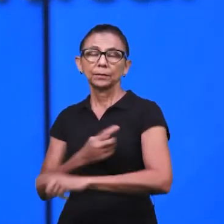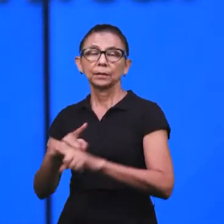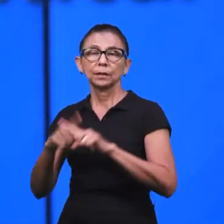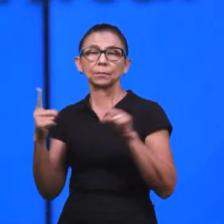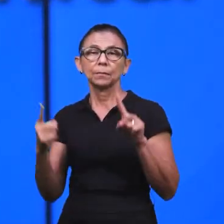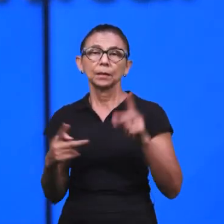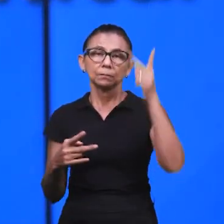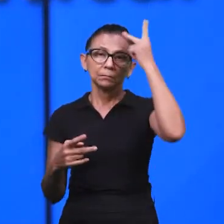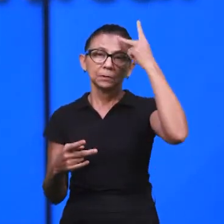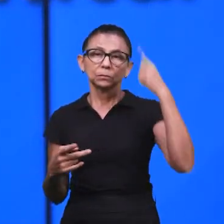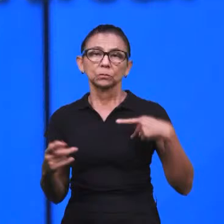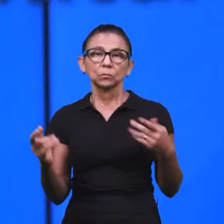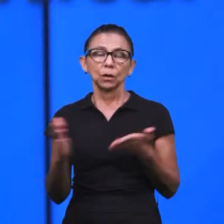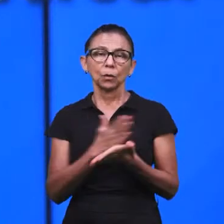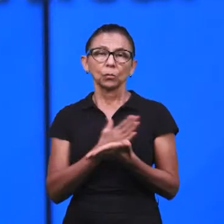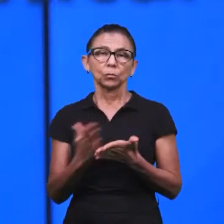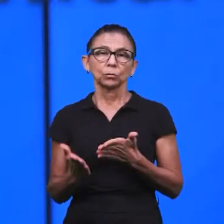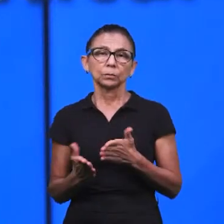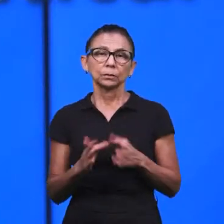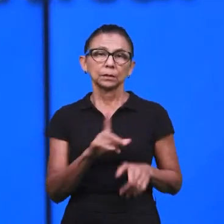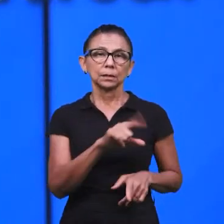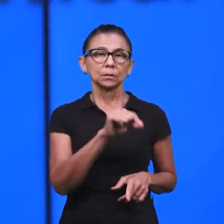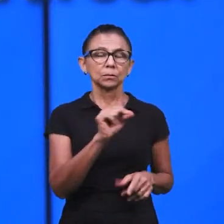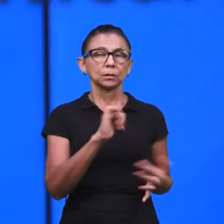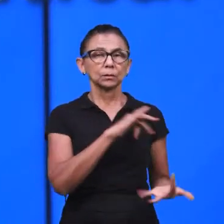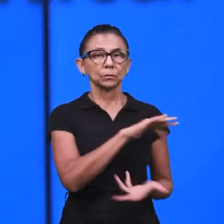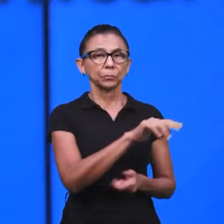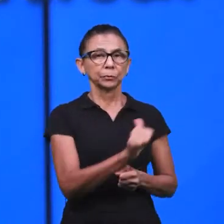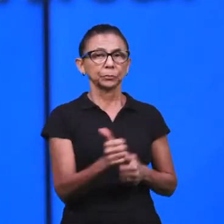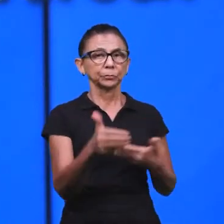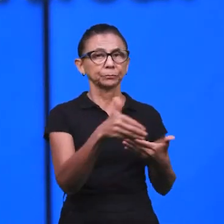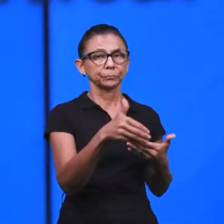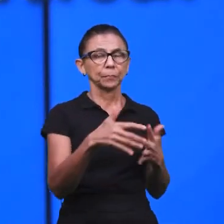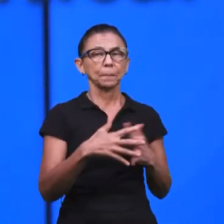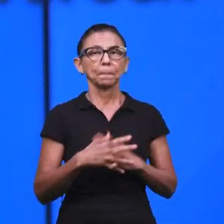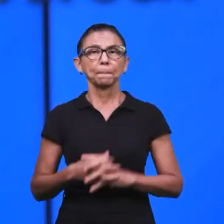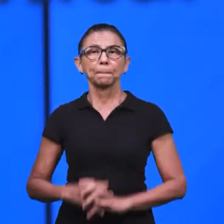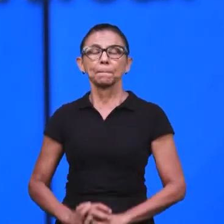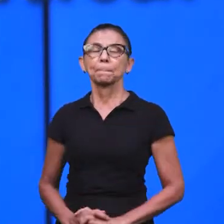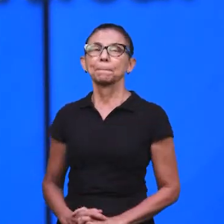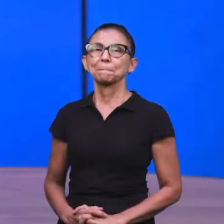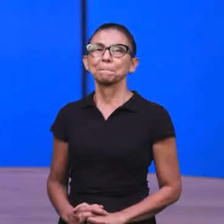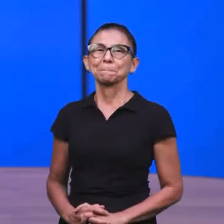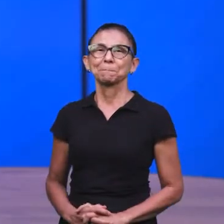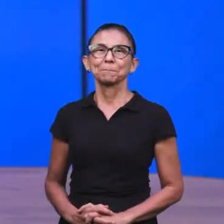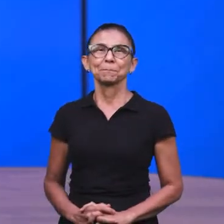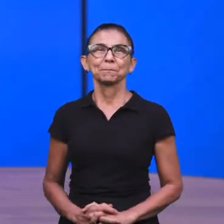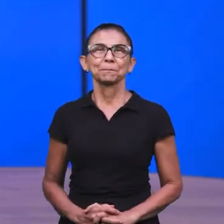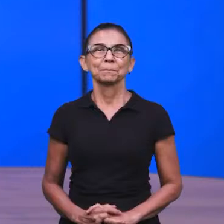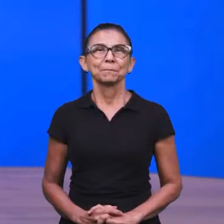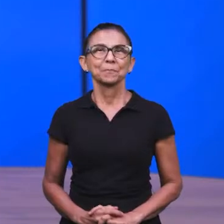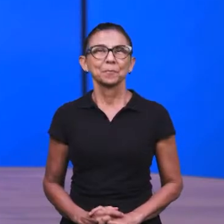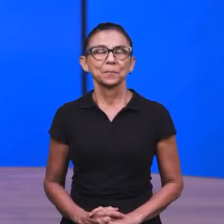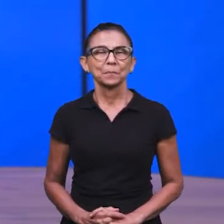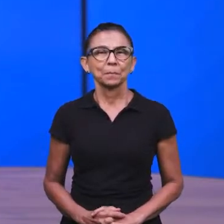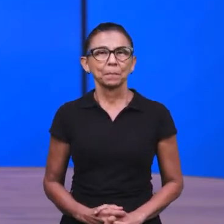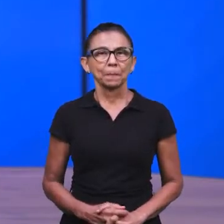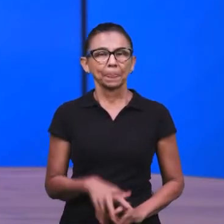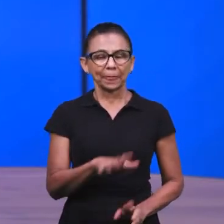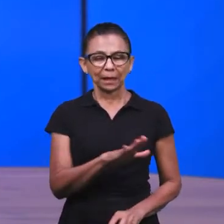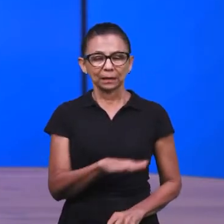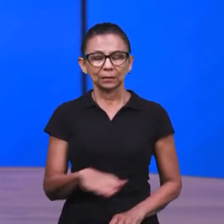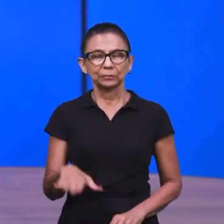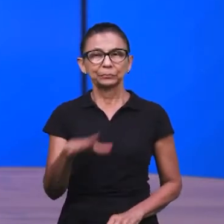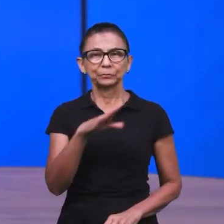Muito bem colocado na sua resposta. Obrigado, então, Felipe Ricardo, pela sua participação. Vamos agora, então, à última, irmãos, que é